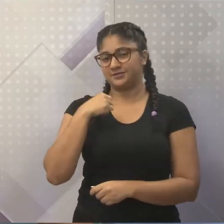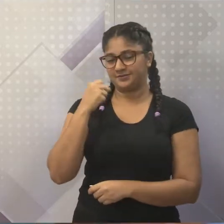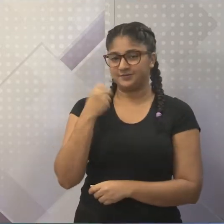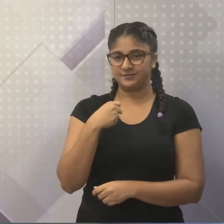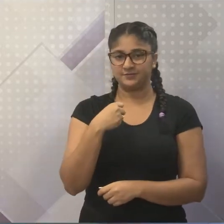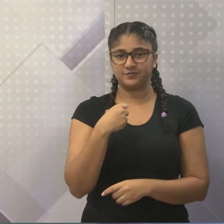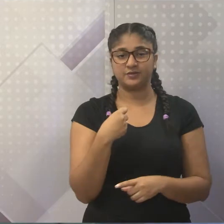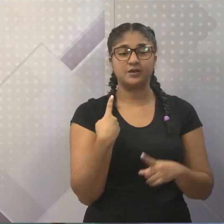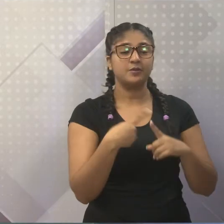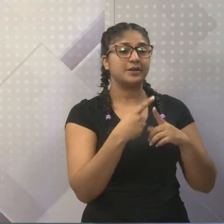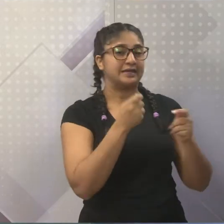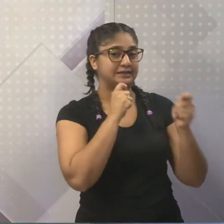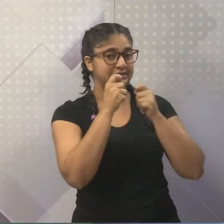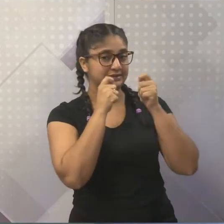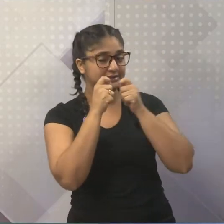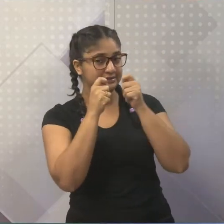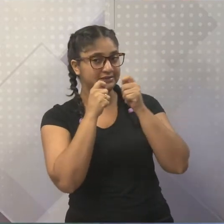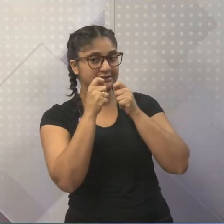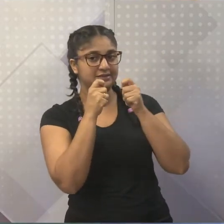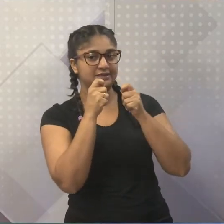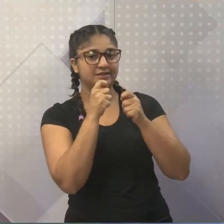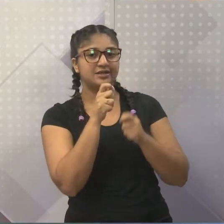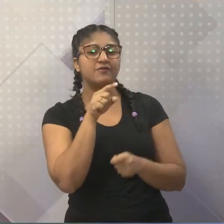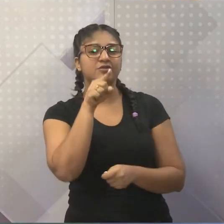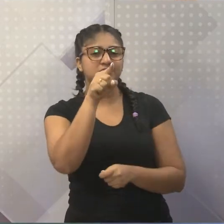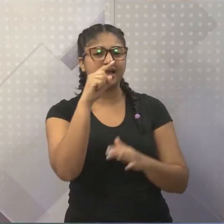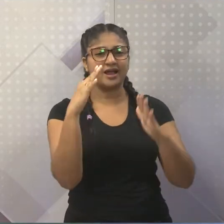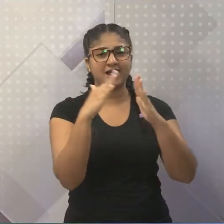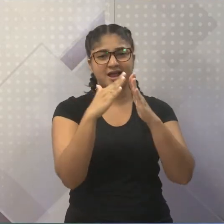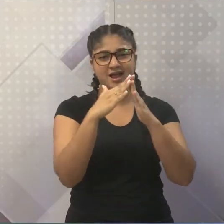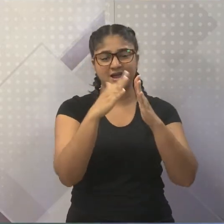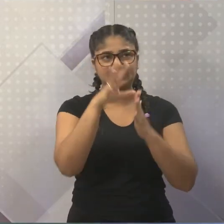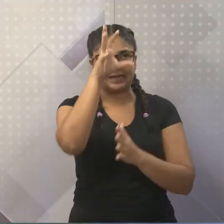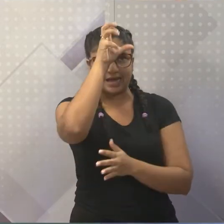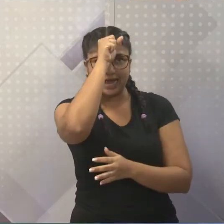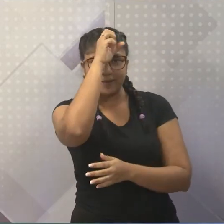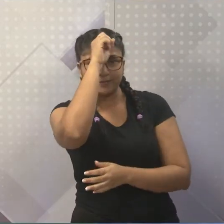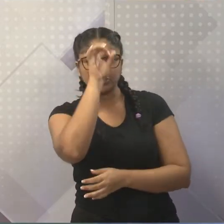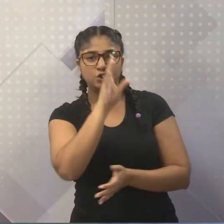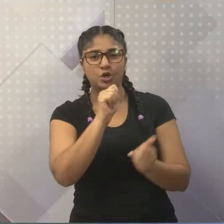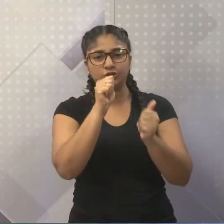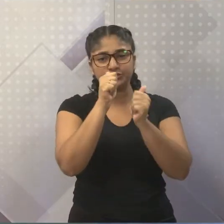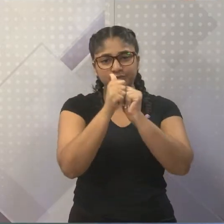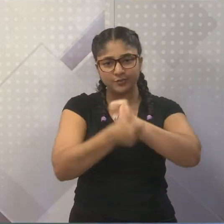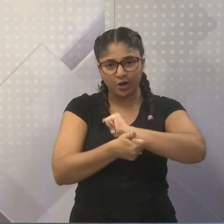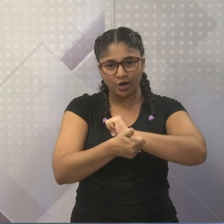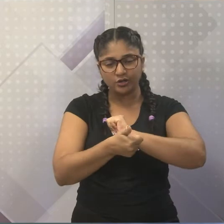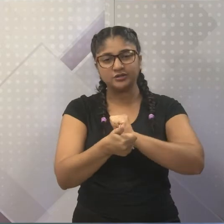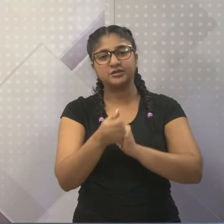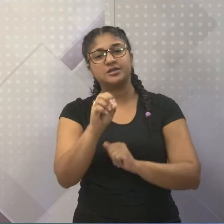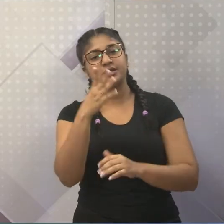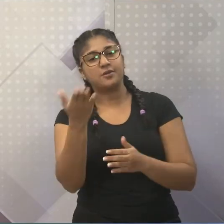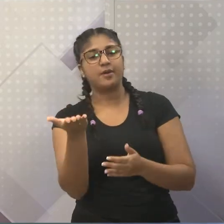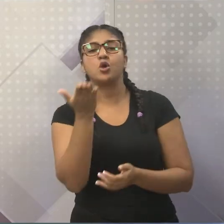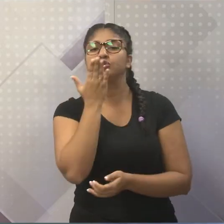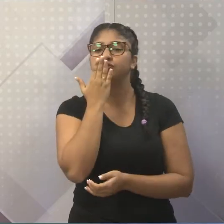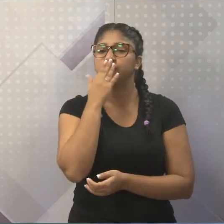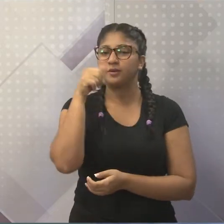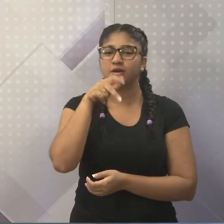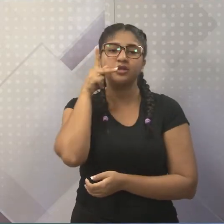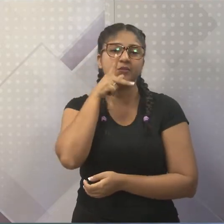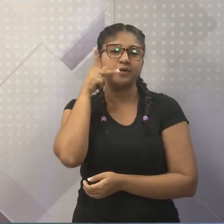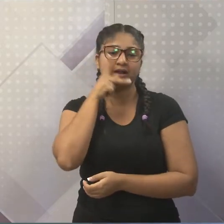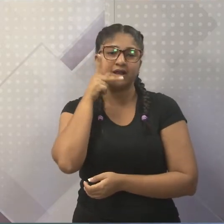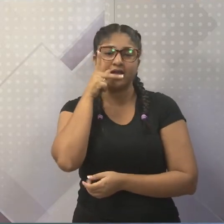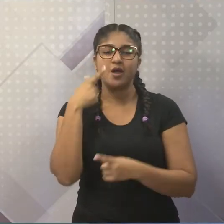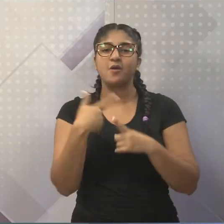lembrado aí. A entrevista. E não é só você que está em casa que está aprendendo aí. os esportes e mais, os times da Paraíba. Que eu